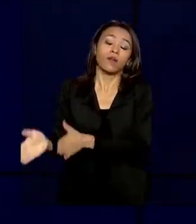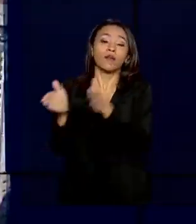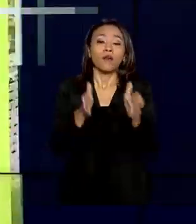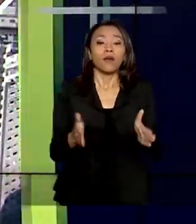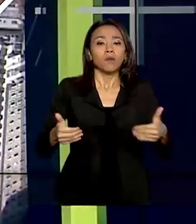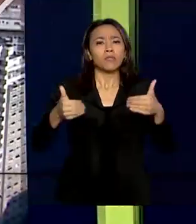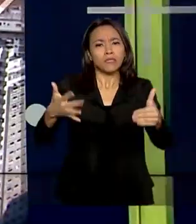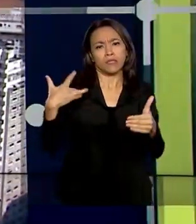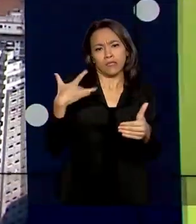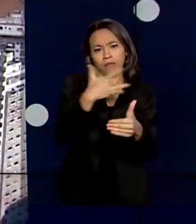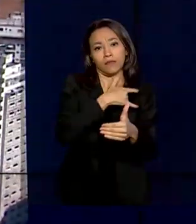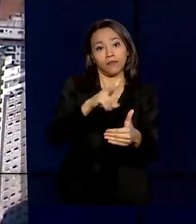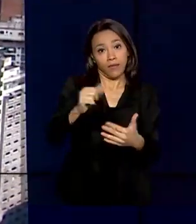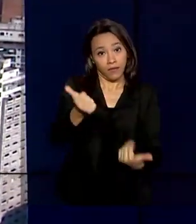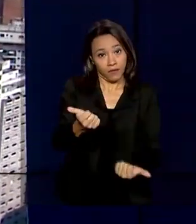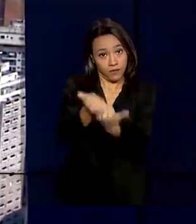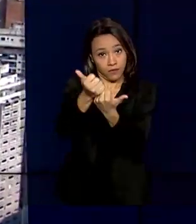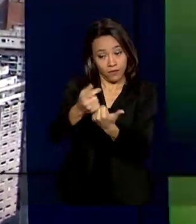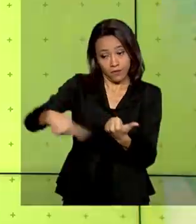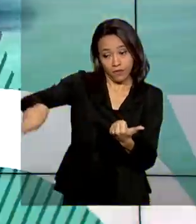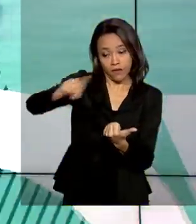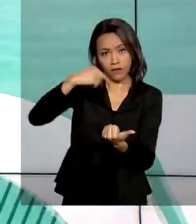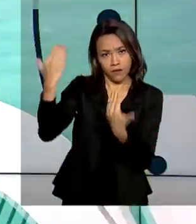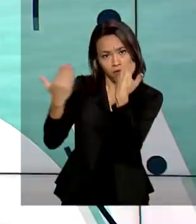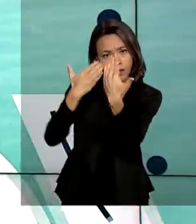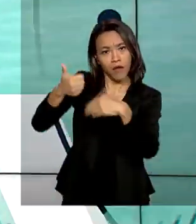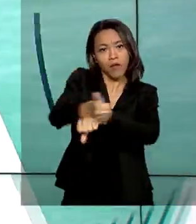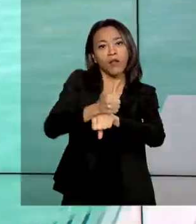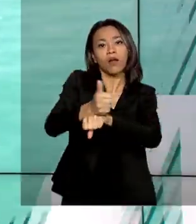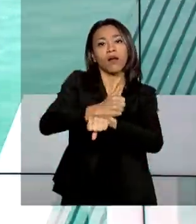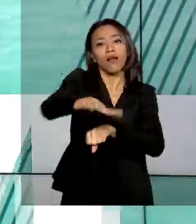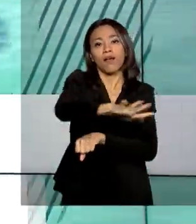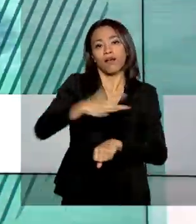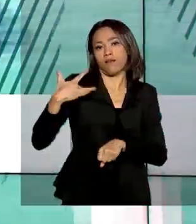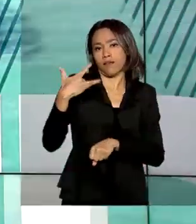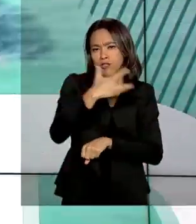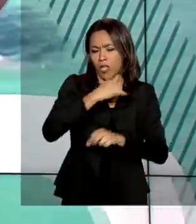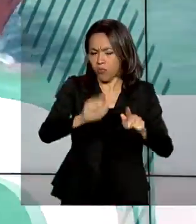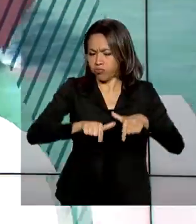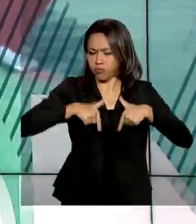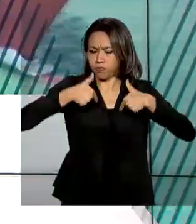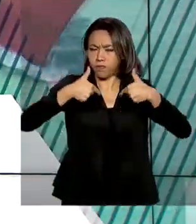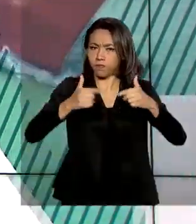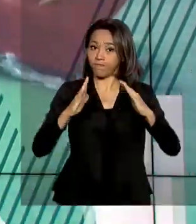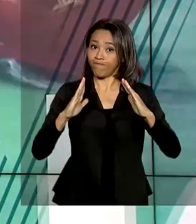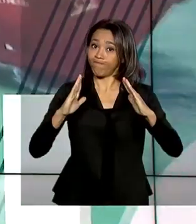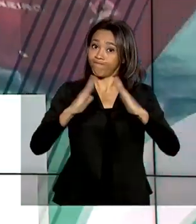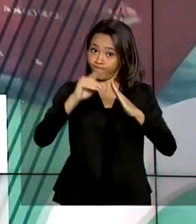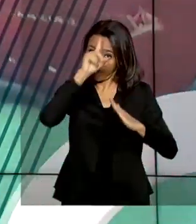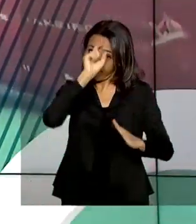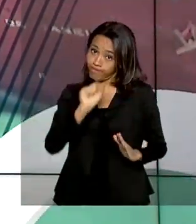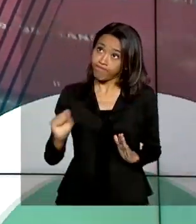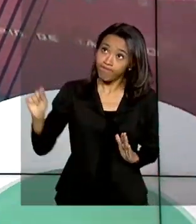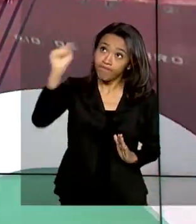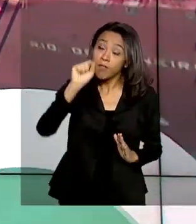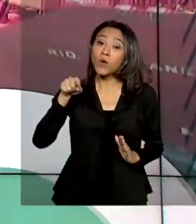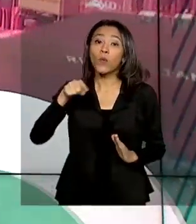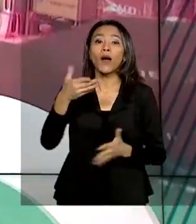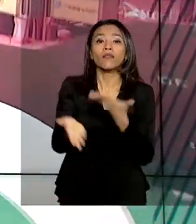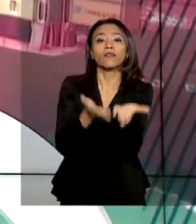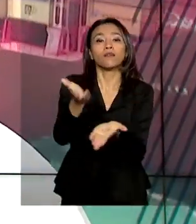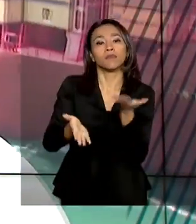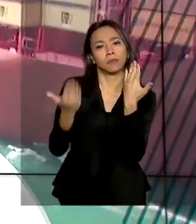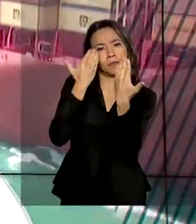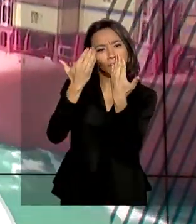vai dar apoio psicológico aos profissionais de saúde do SUS que estão na linha de frente do coronavírus. O atendimento psicológico será